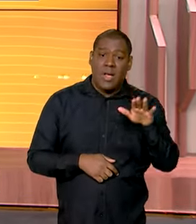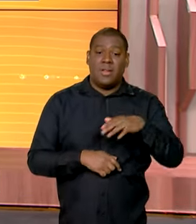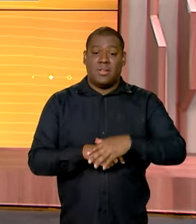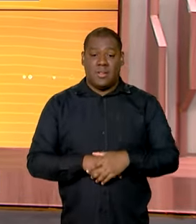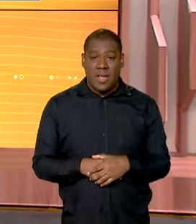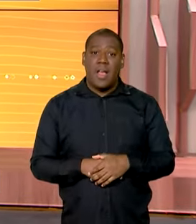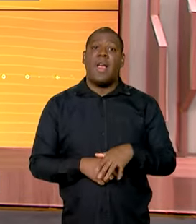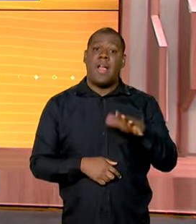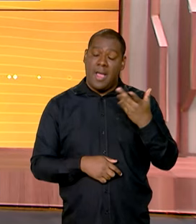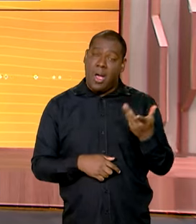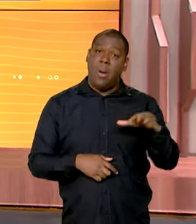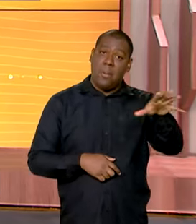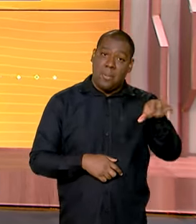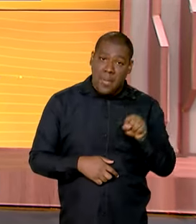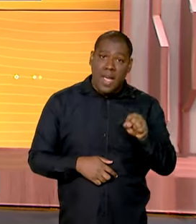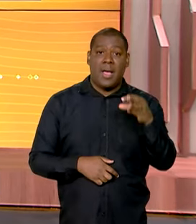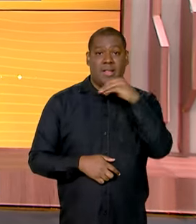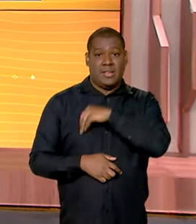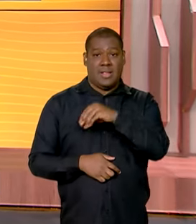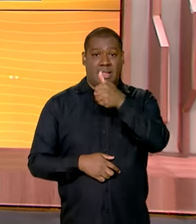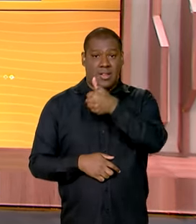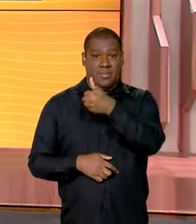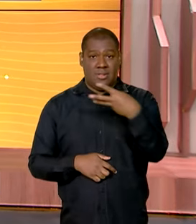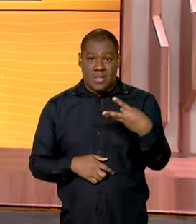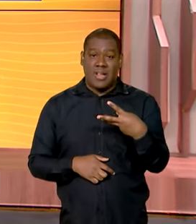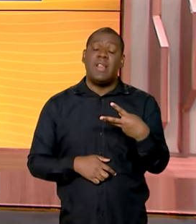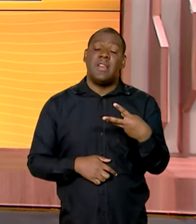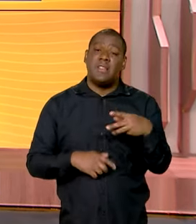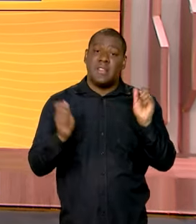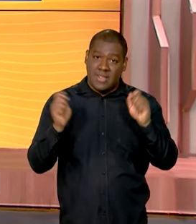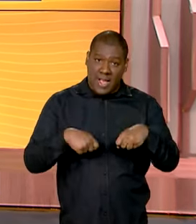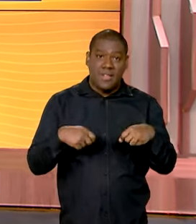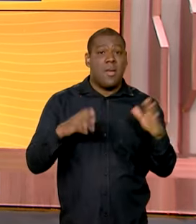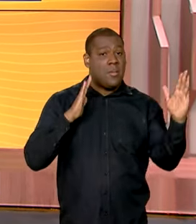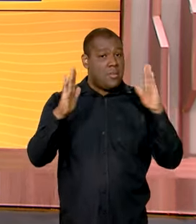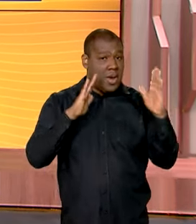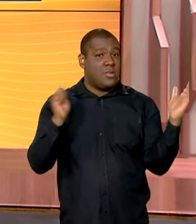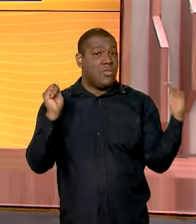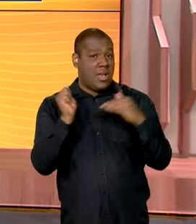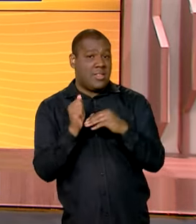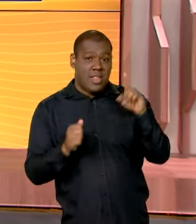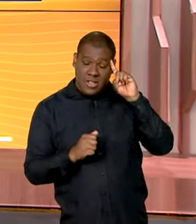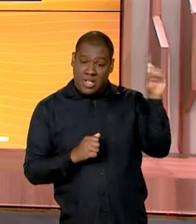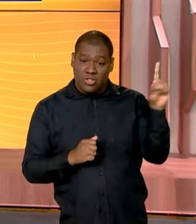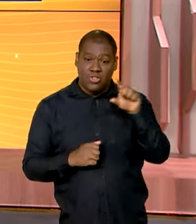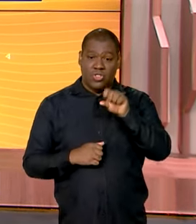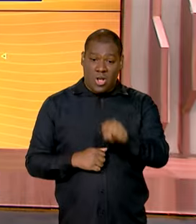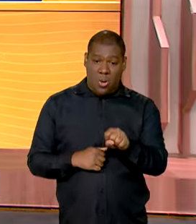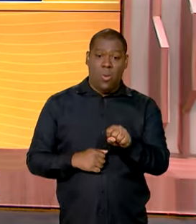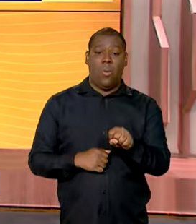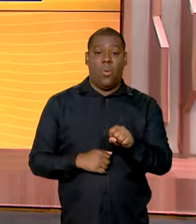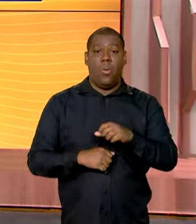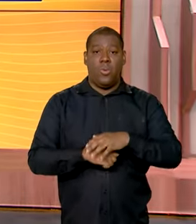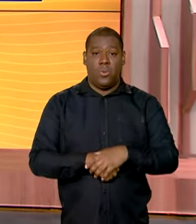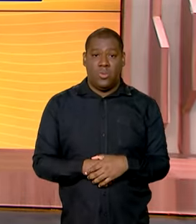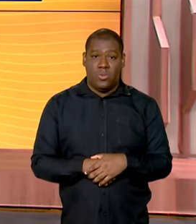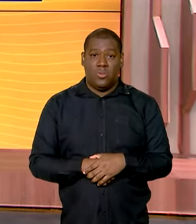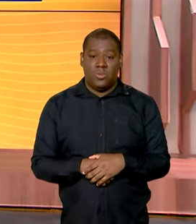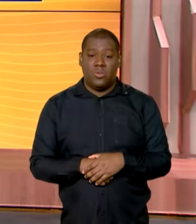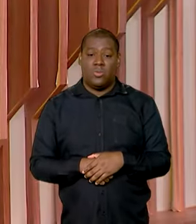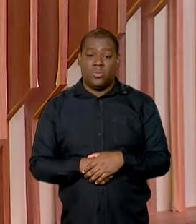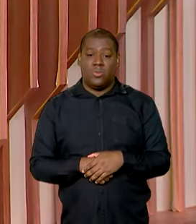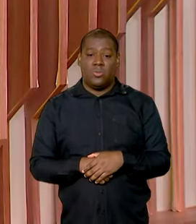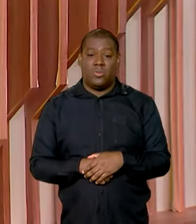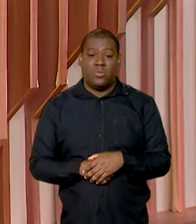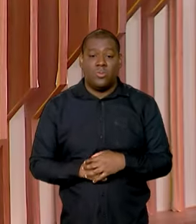13º salário. O pagamento vai até o próximo dia 8, com as datas definidas conforme o dígito final do NIS.